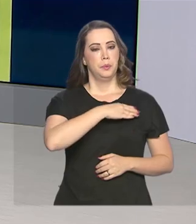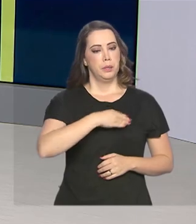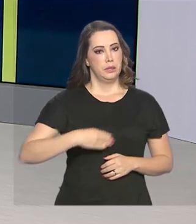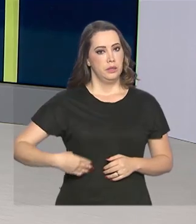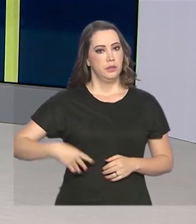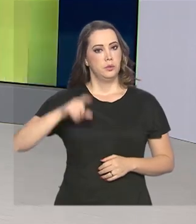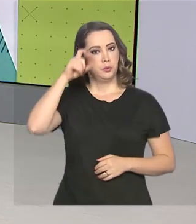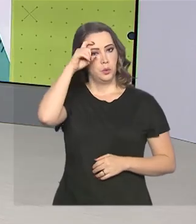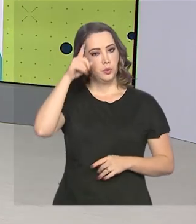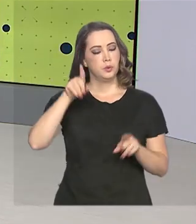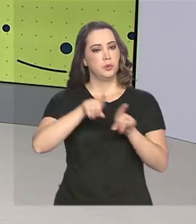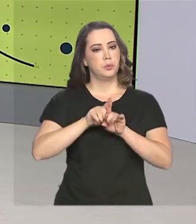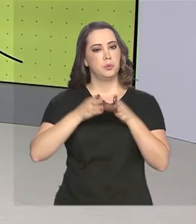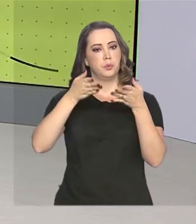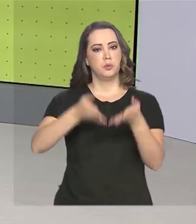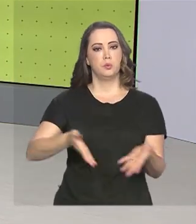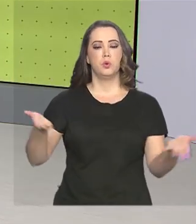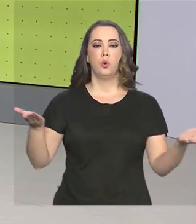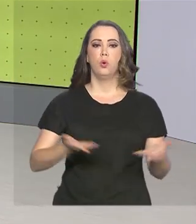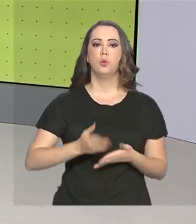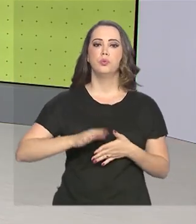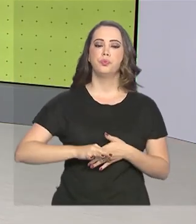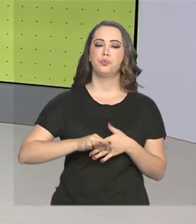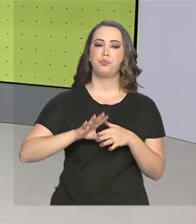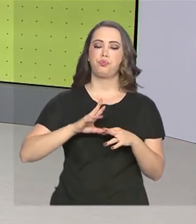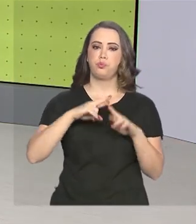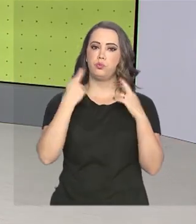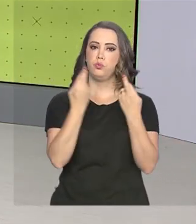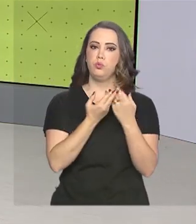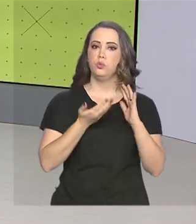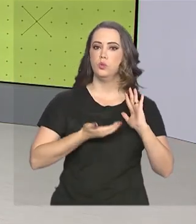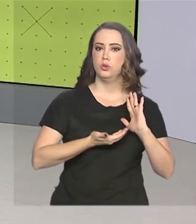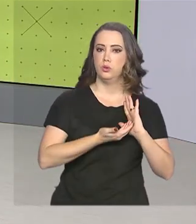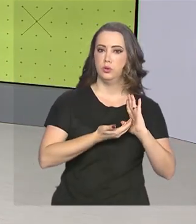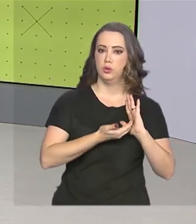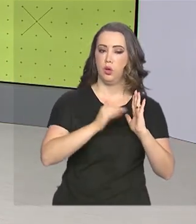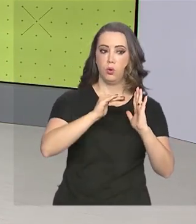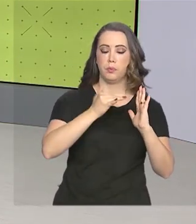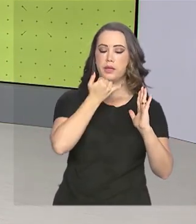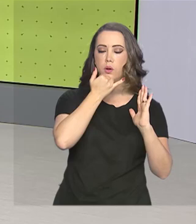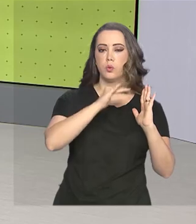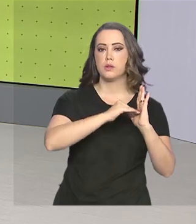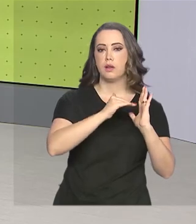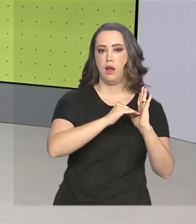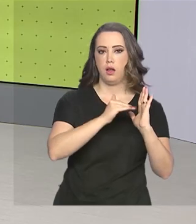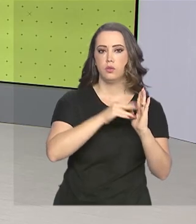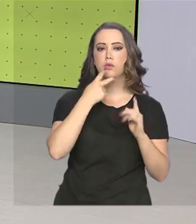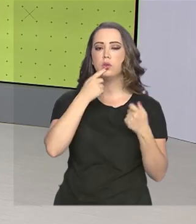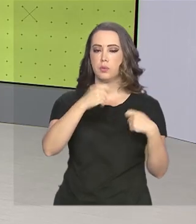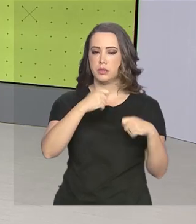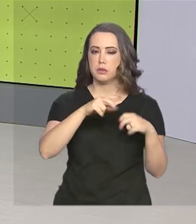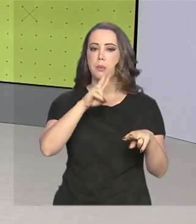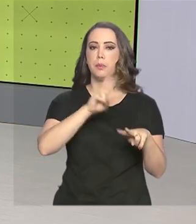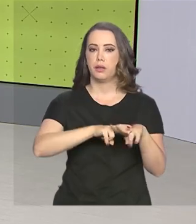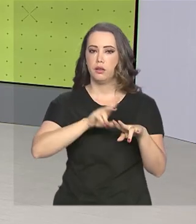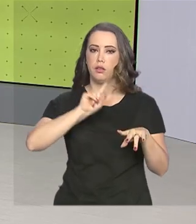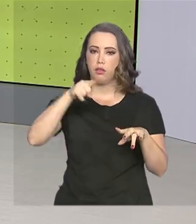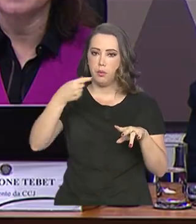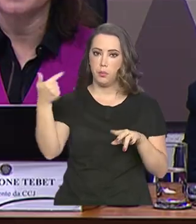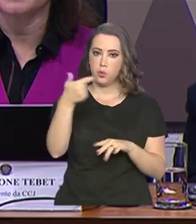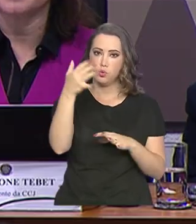Moro, participou hoje de uma audiência pública no Senado e defendeu a prisão após condenação em segunda instância.